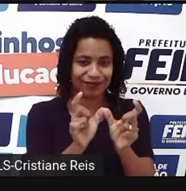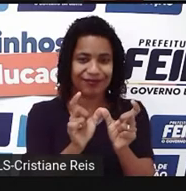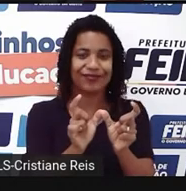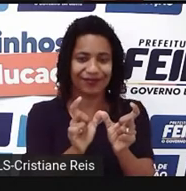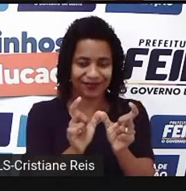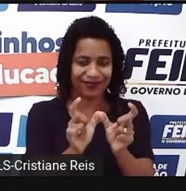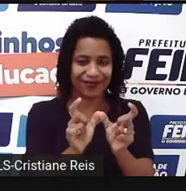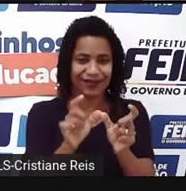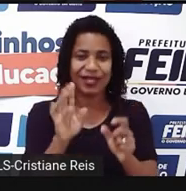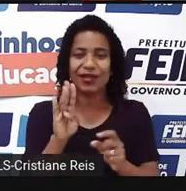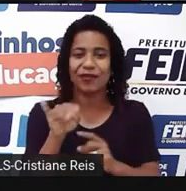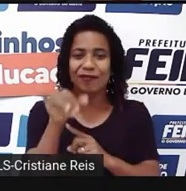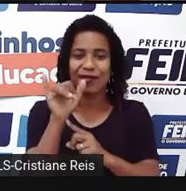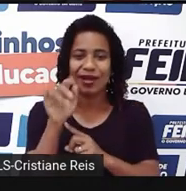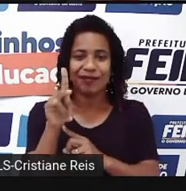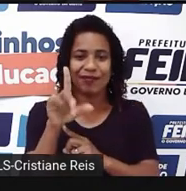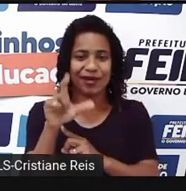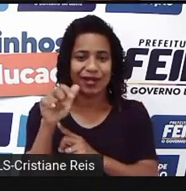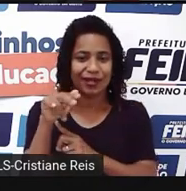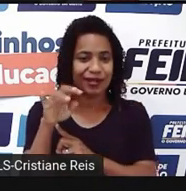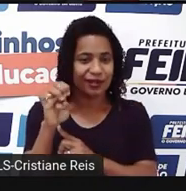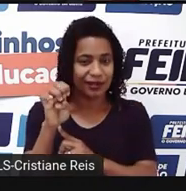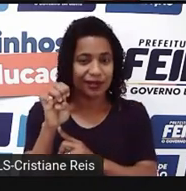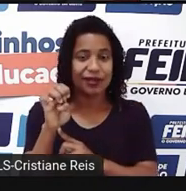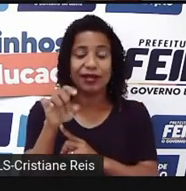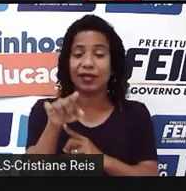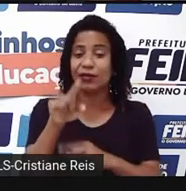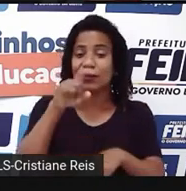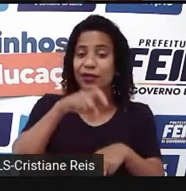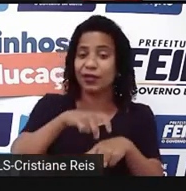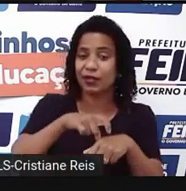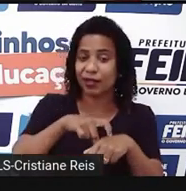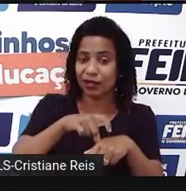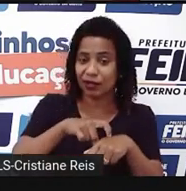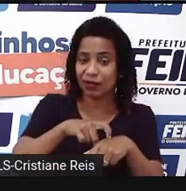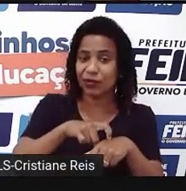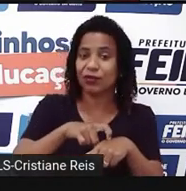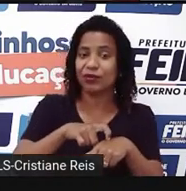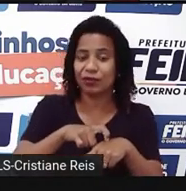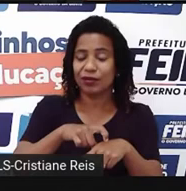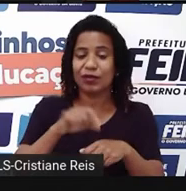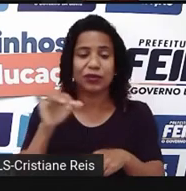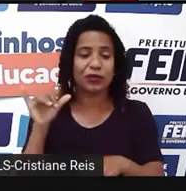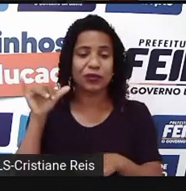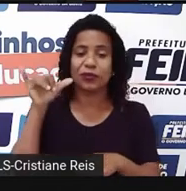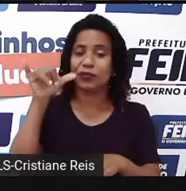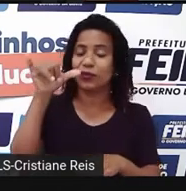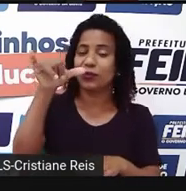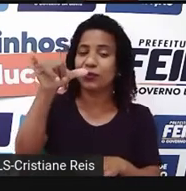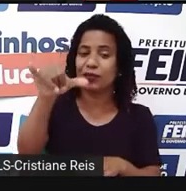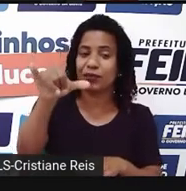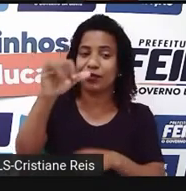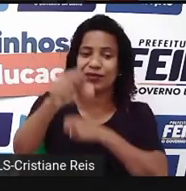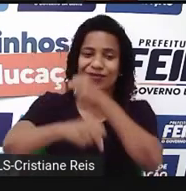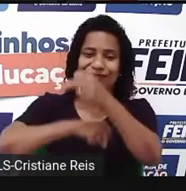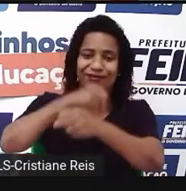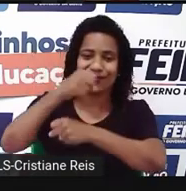e a expressão de tempo next year. Então, ele viajará de avião, próximo ano.